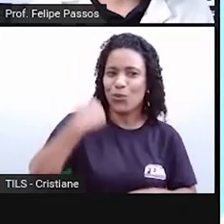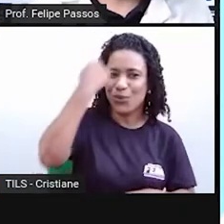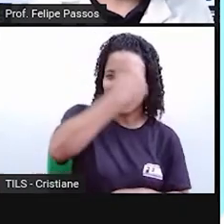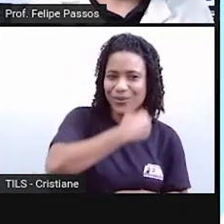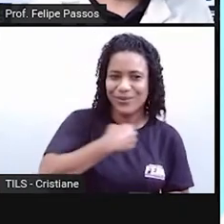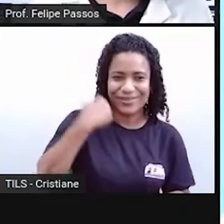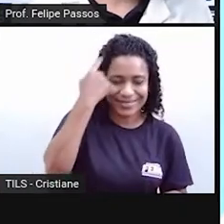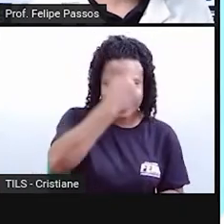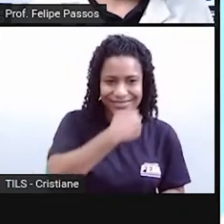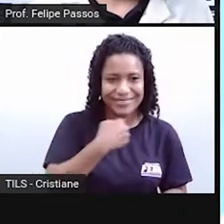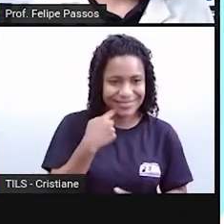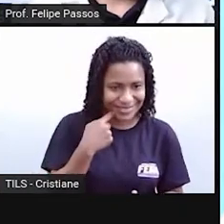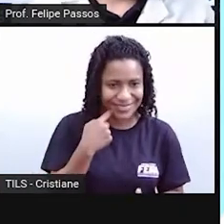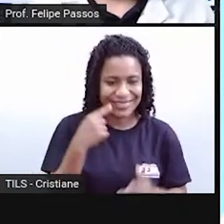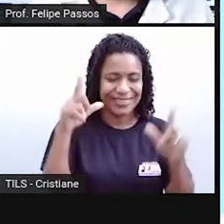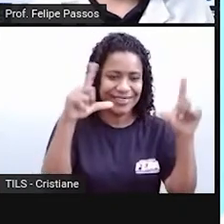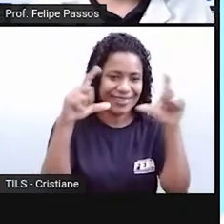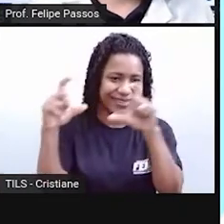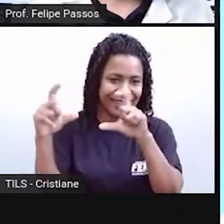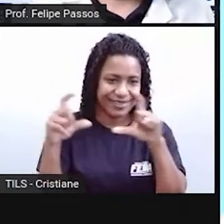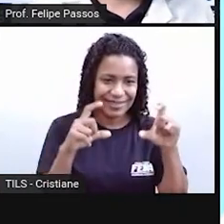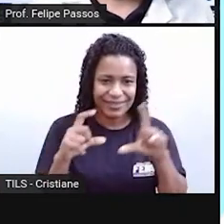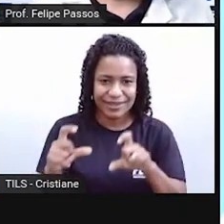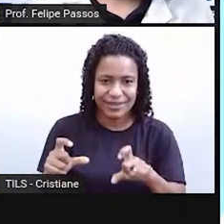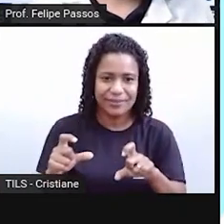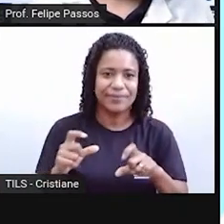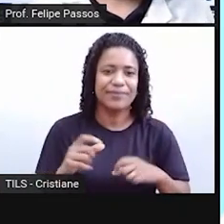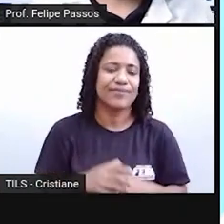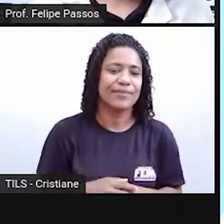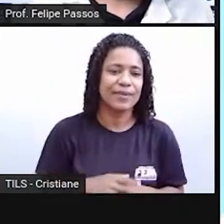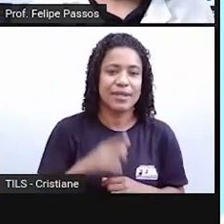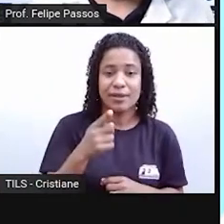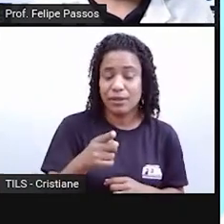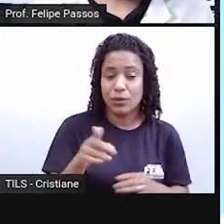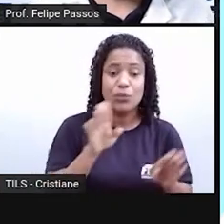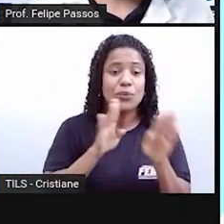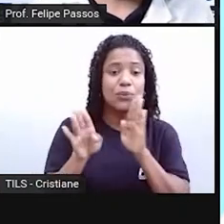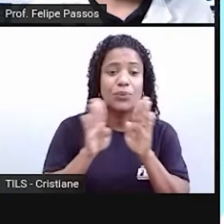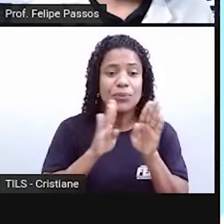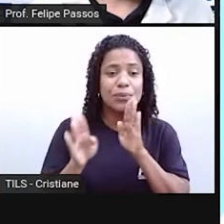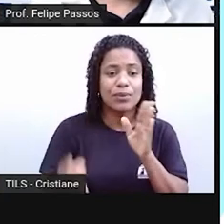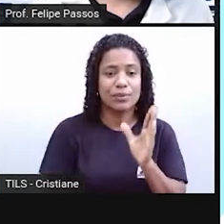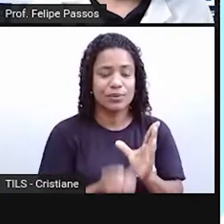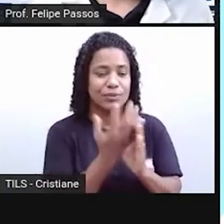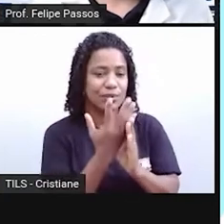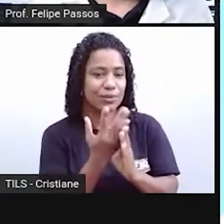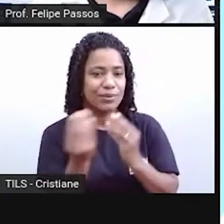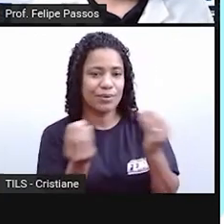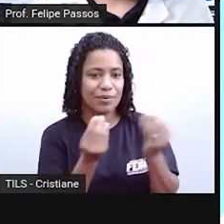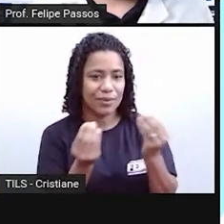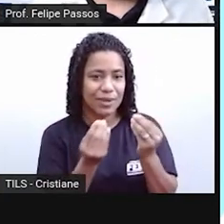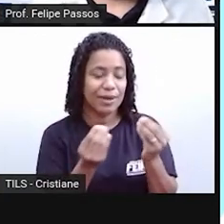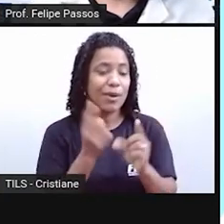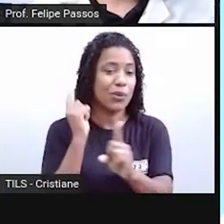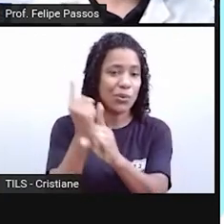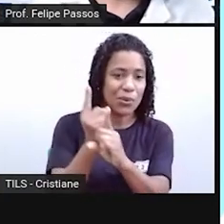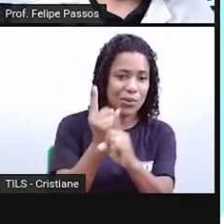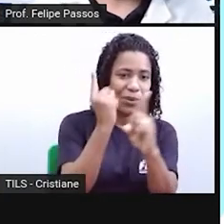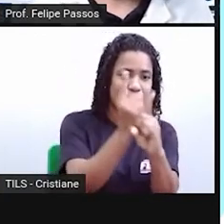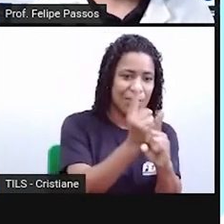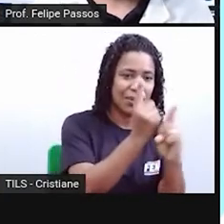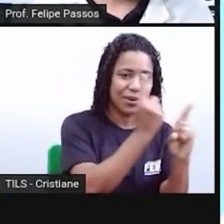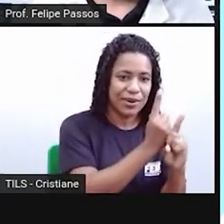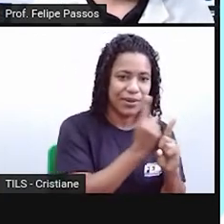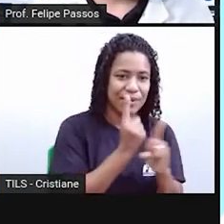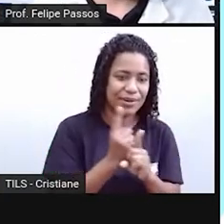catálogo de rostos, né? Lembrando que o Facebook surgiu originalmente como uma mídia para encontros, né? Como hoje tem